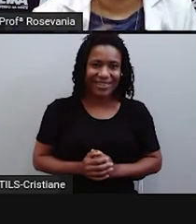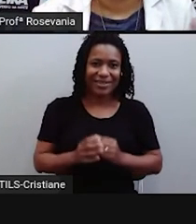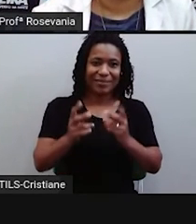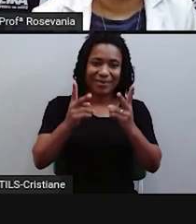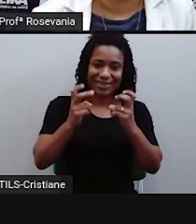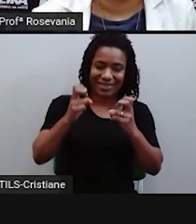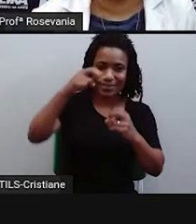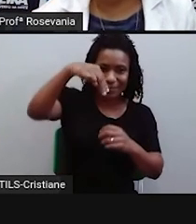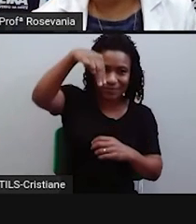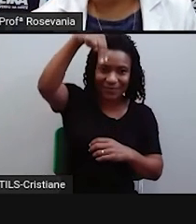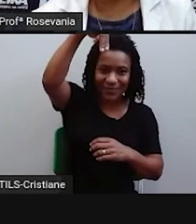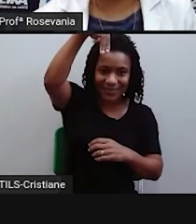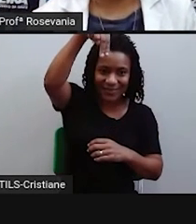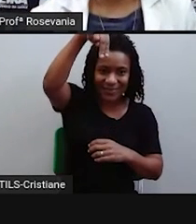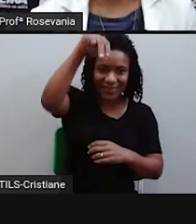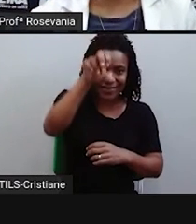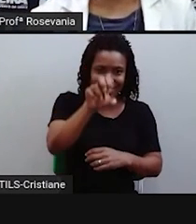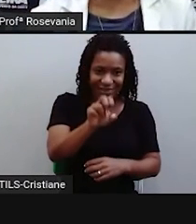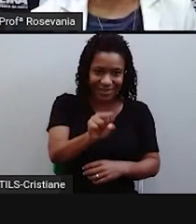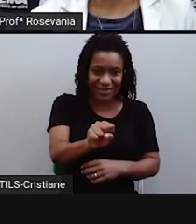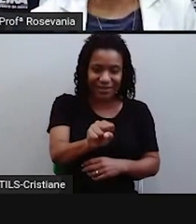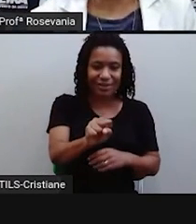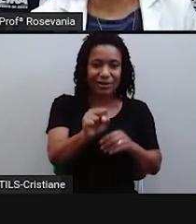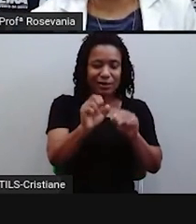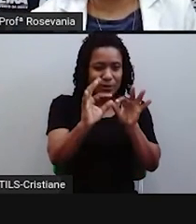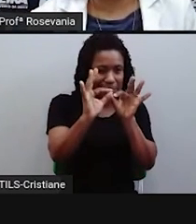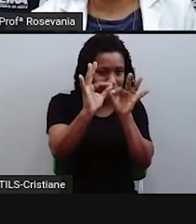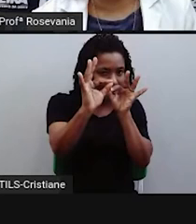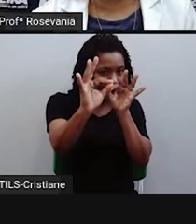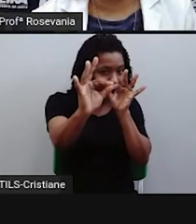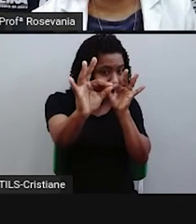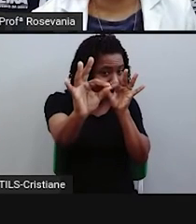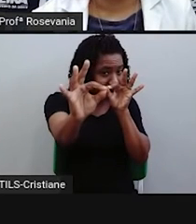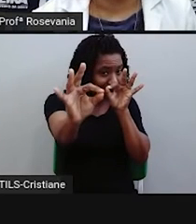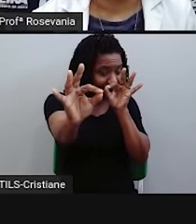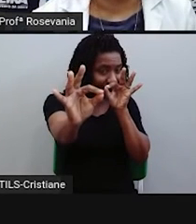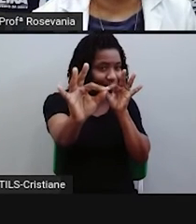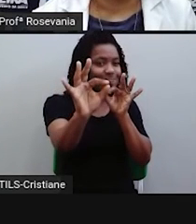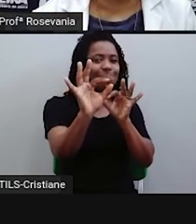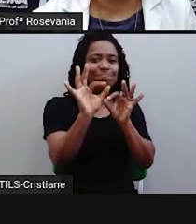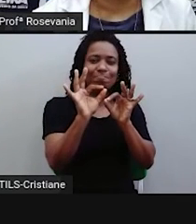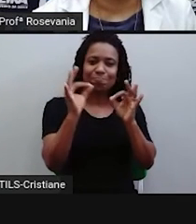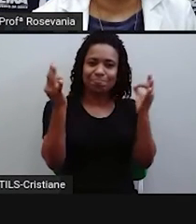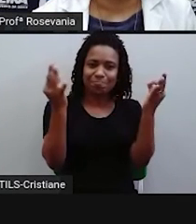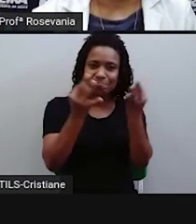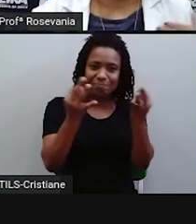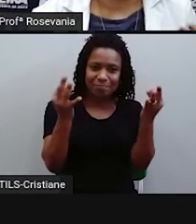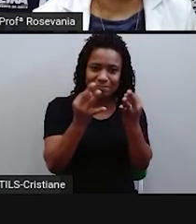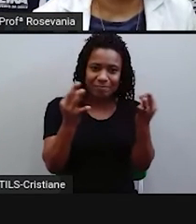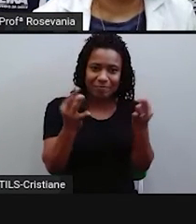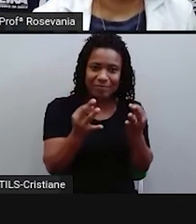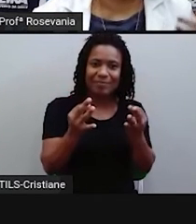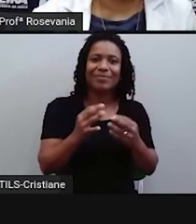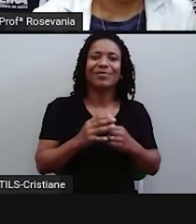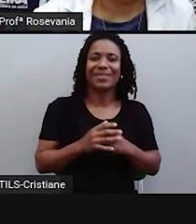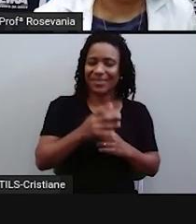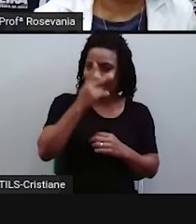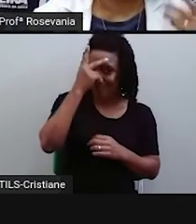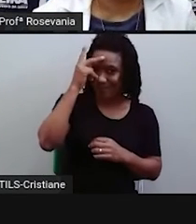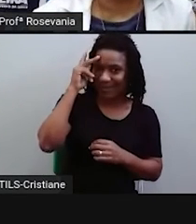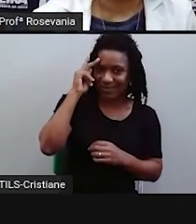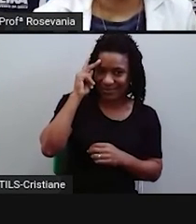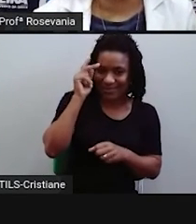no período da inclinação, né, e aí automaticamente ilumina e chama atenção. Muita gente espera